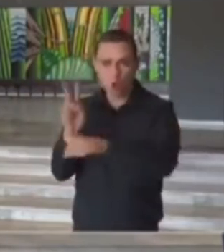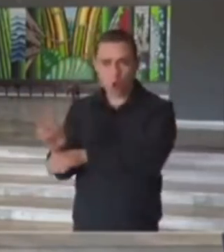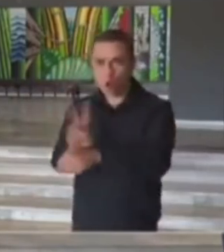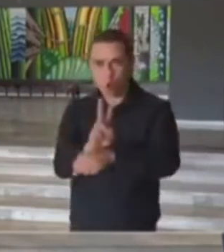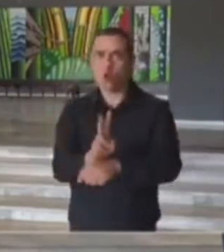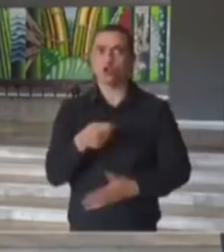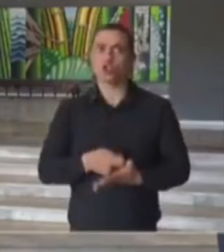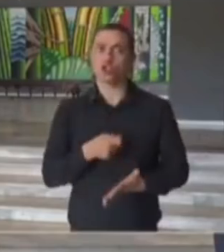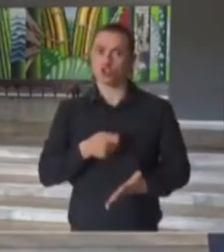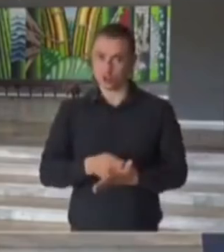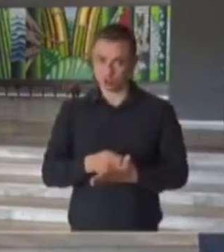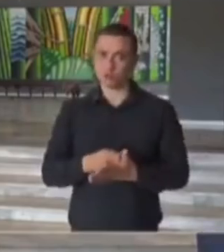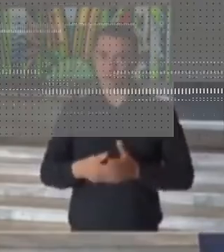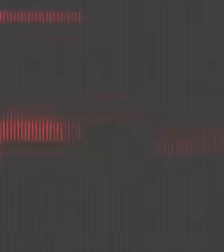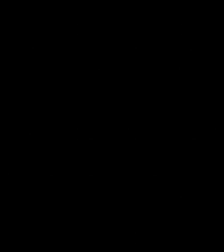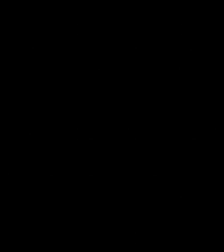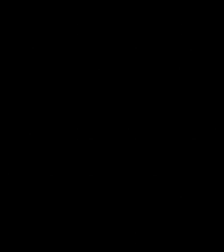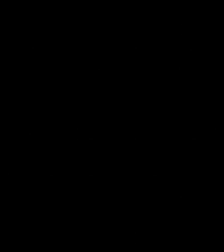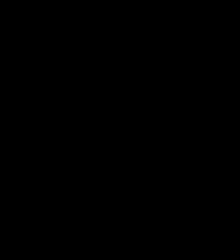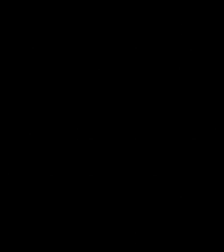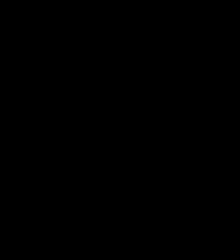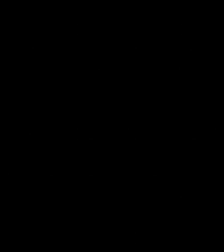rígida nesse contexto.